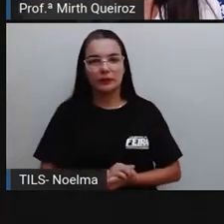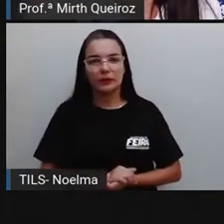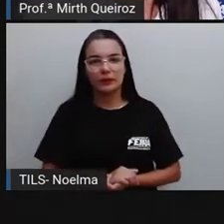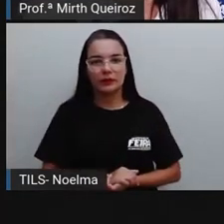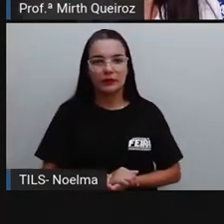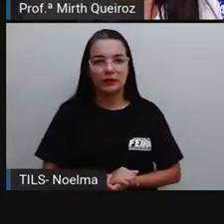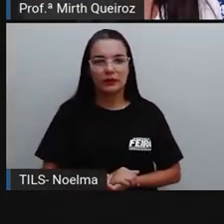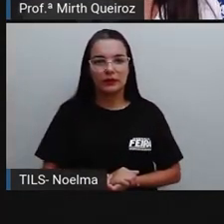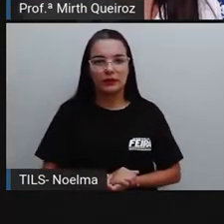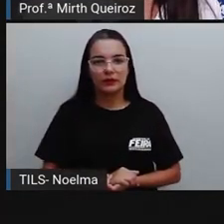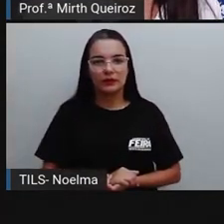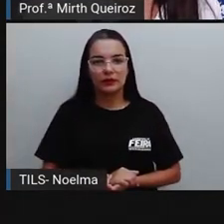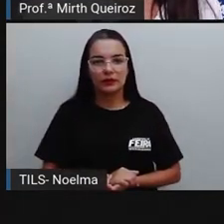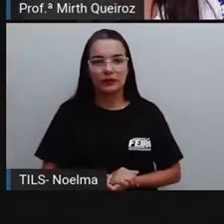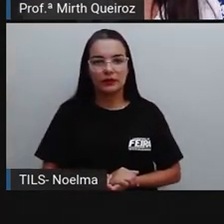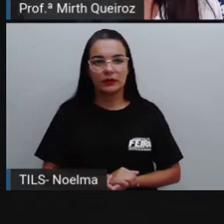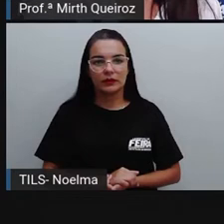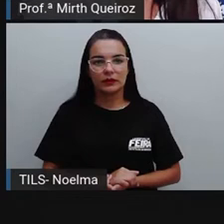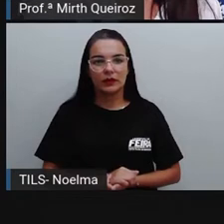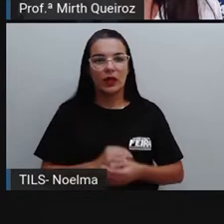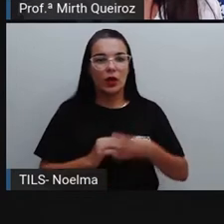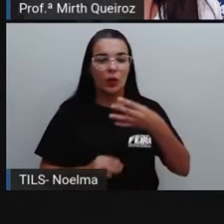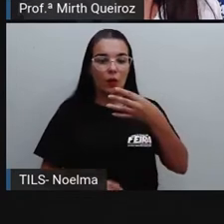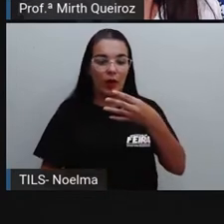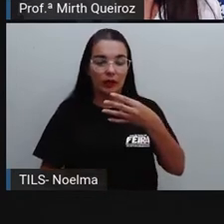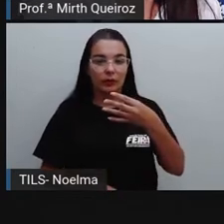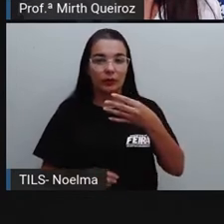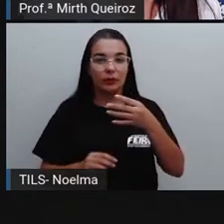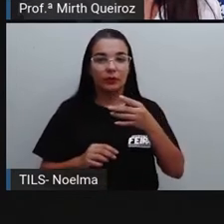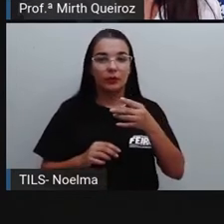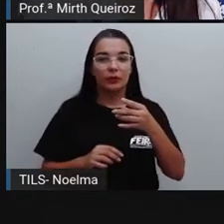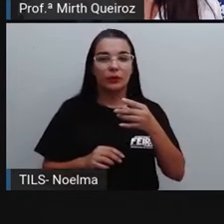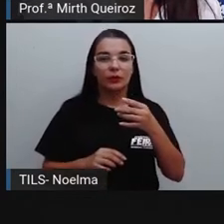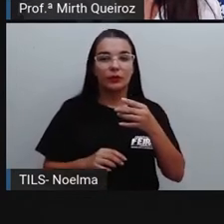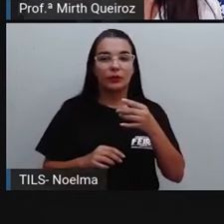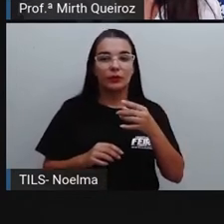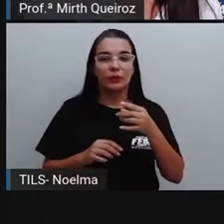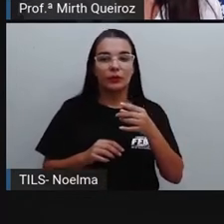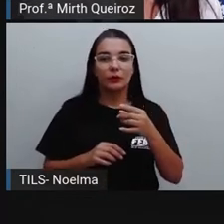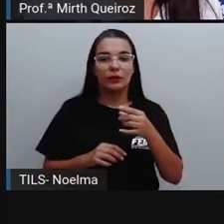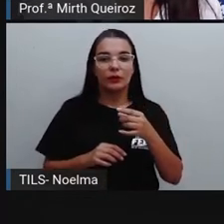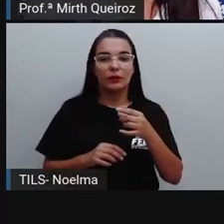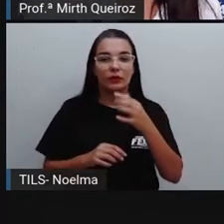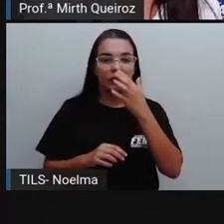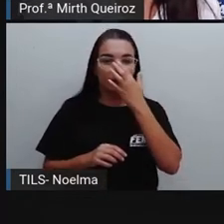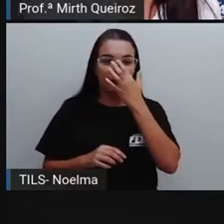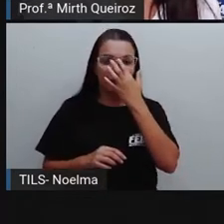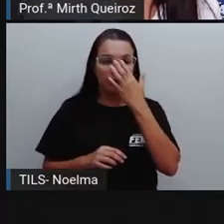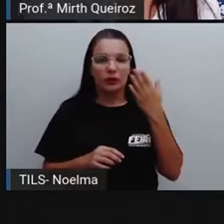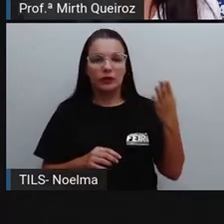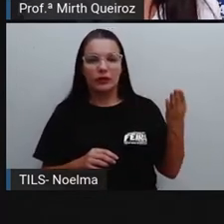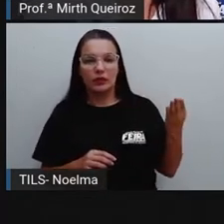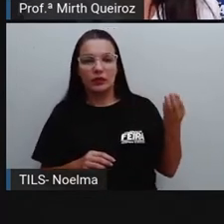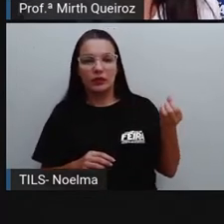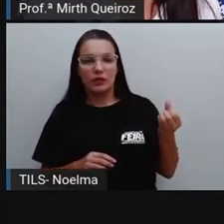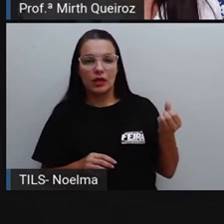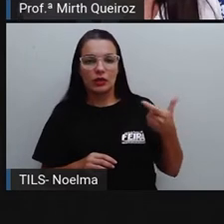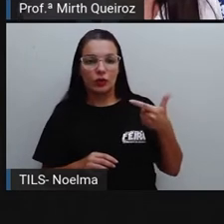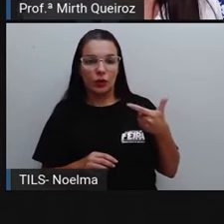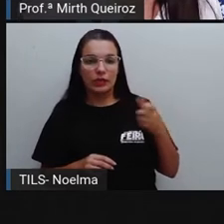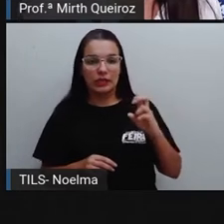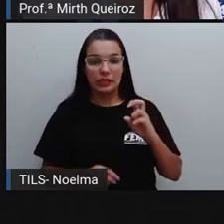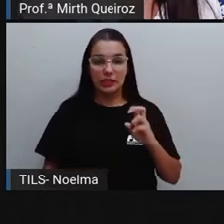O 4, né? Unidade simples. 6, dezena simples. Centena simples, número 2.